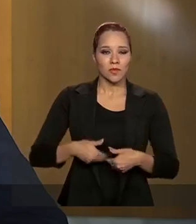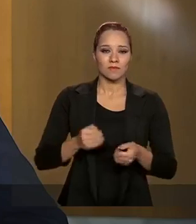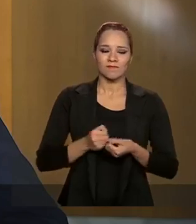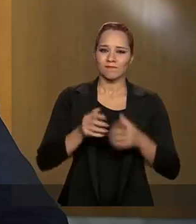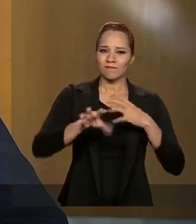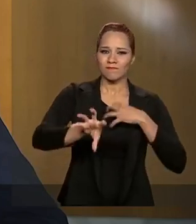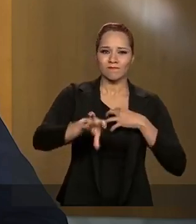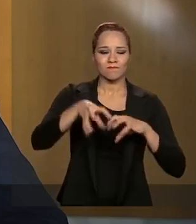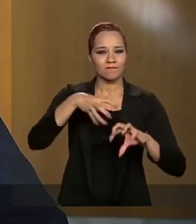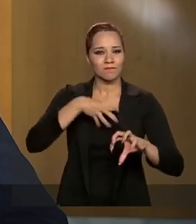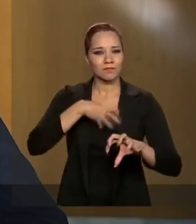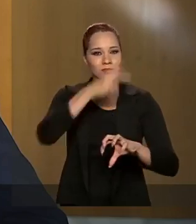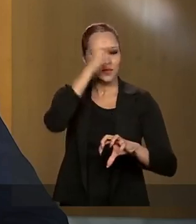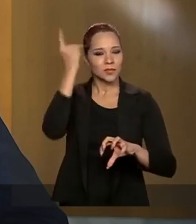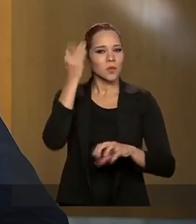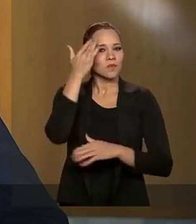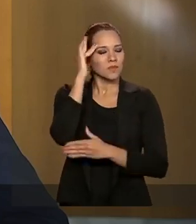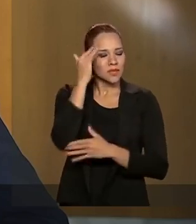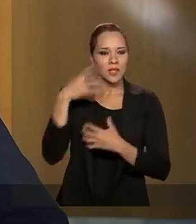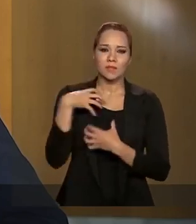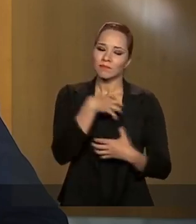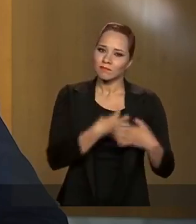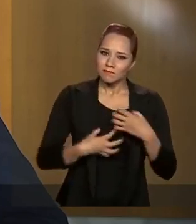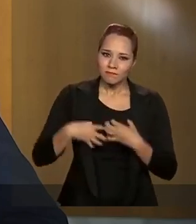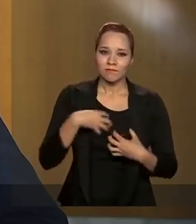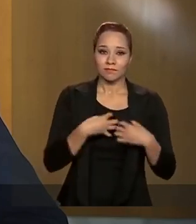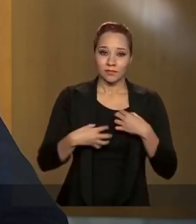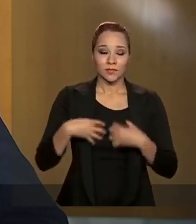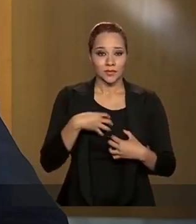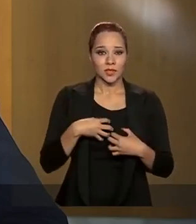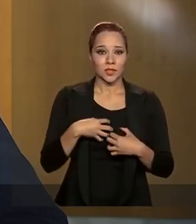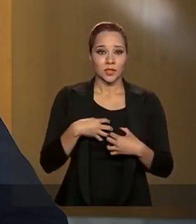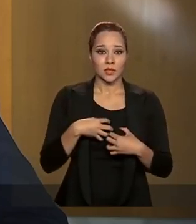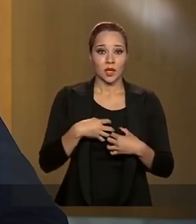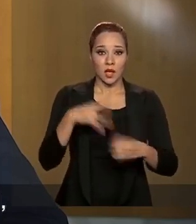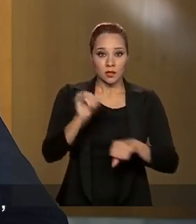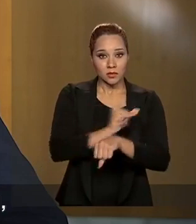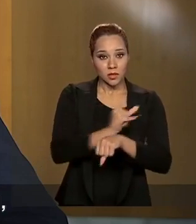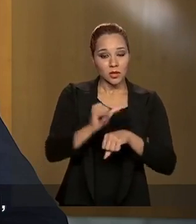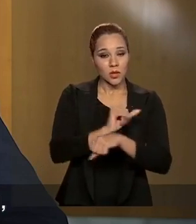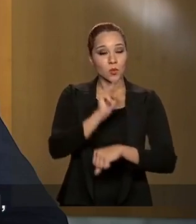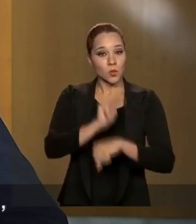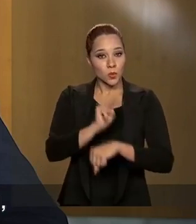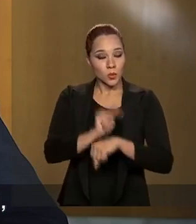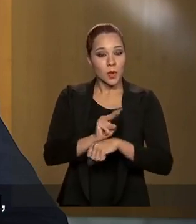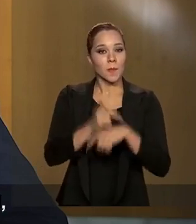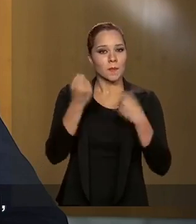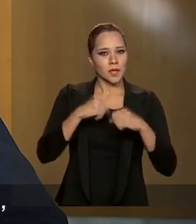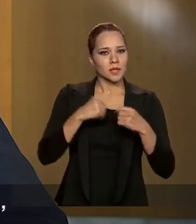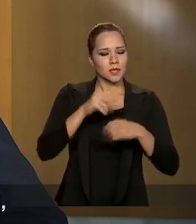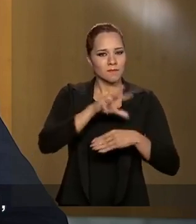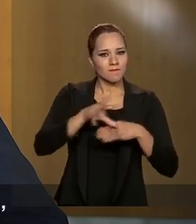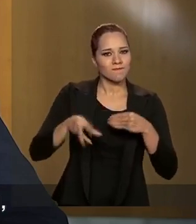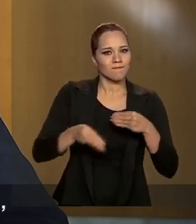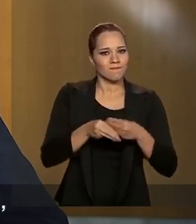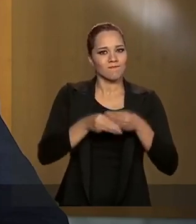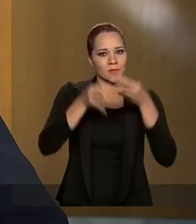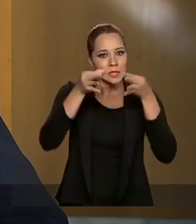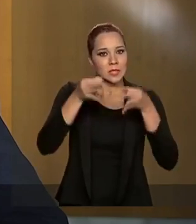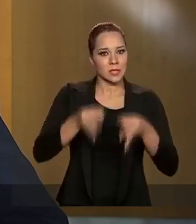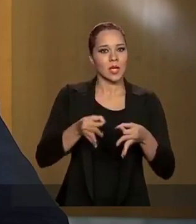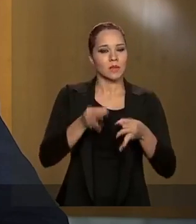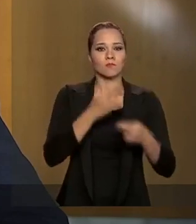No lugar das pessoas, entendo suas angústias. As medidas protetivas devem ser implementadas de forma racional,